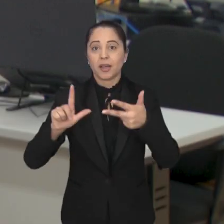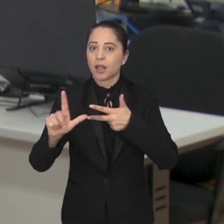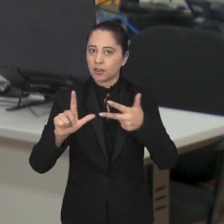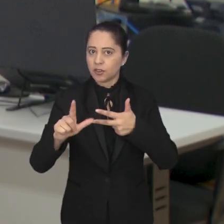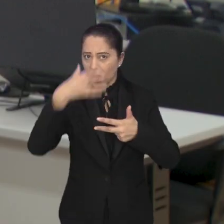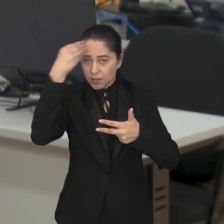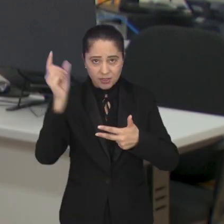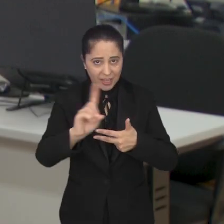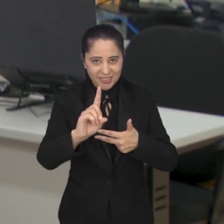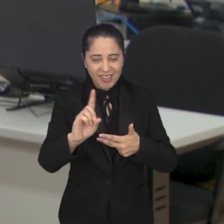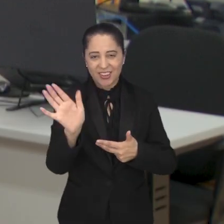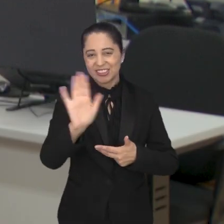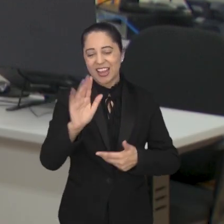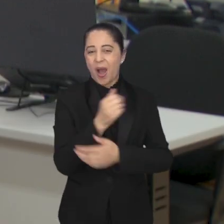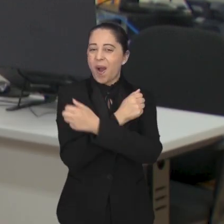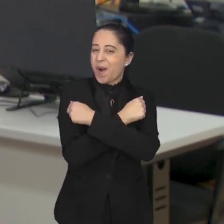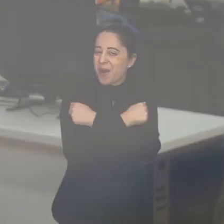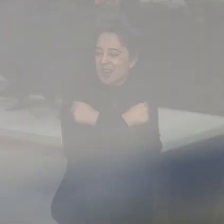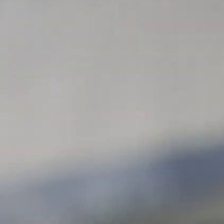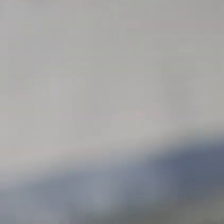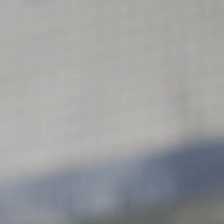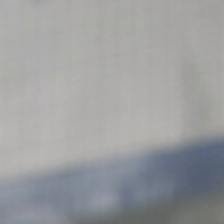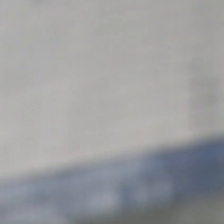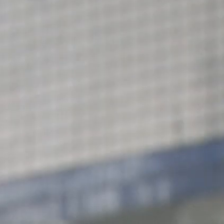Legislativa. Não se esqueça. Um abraço.